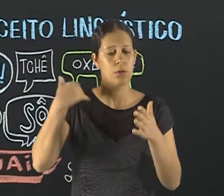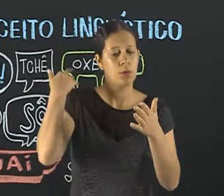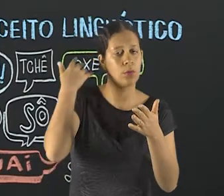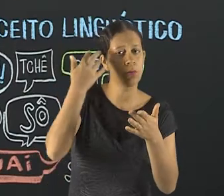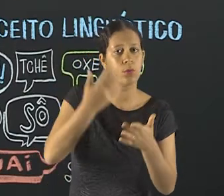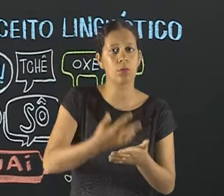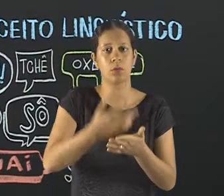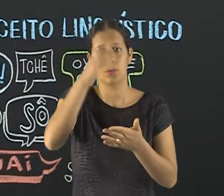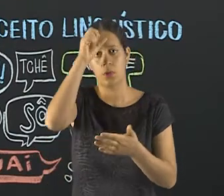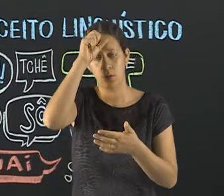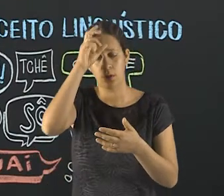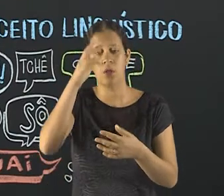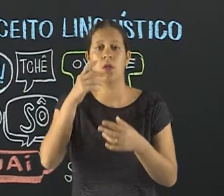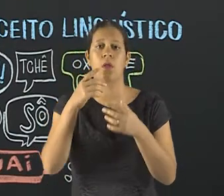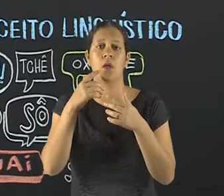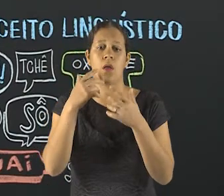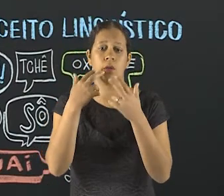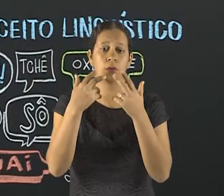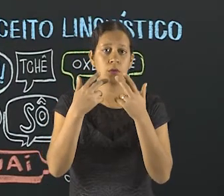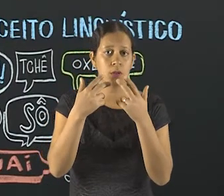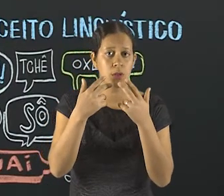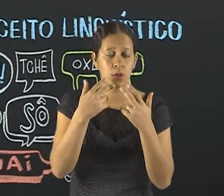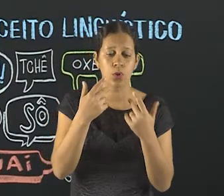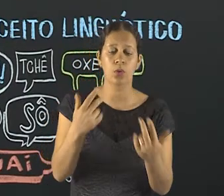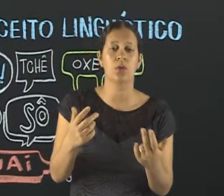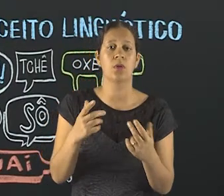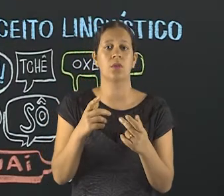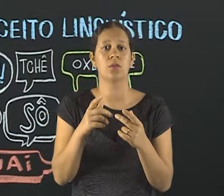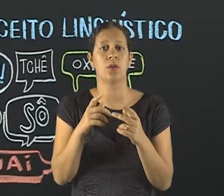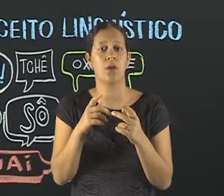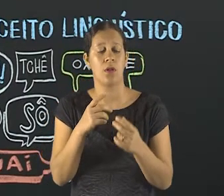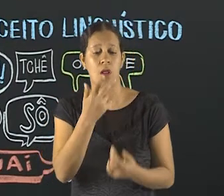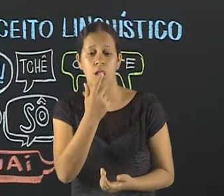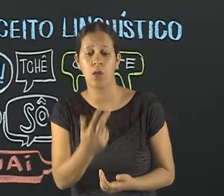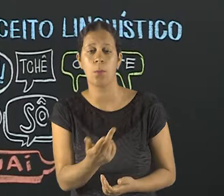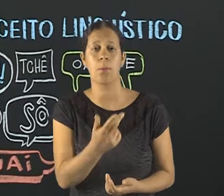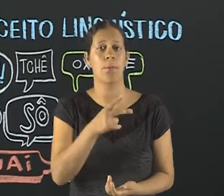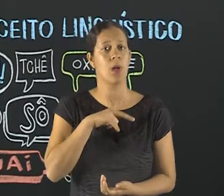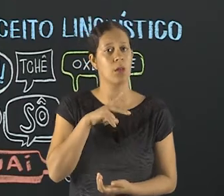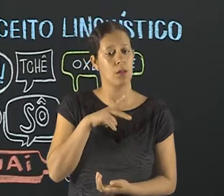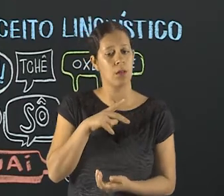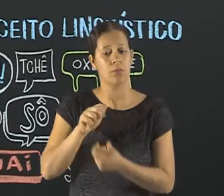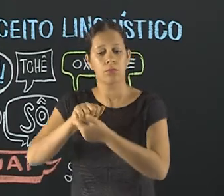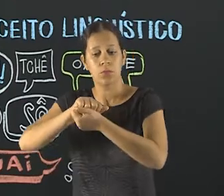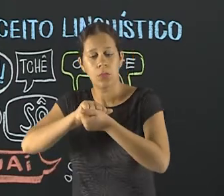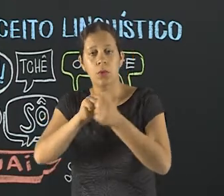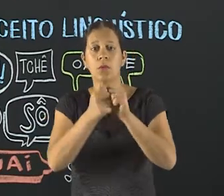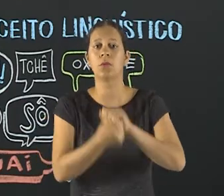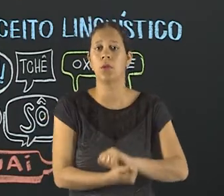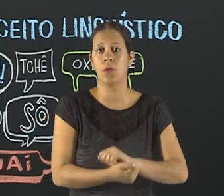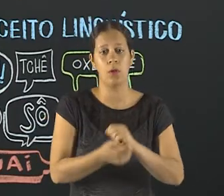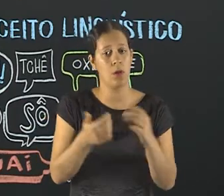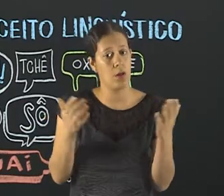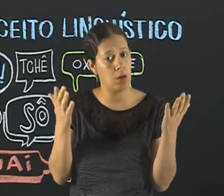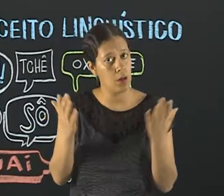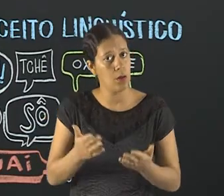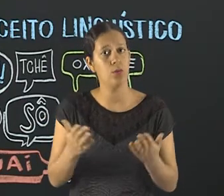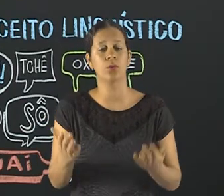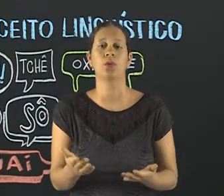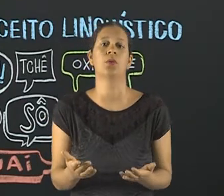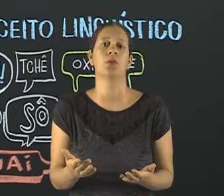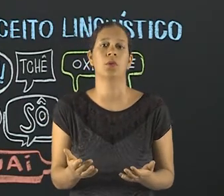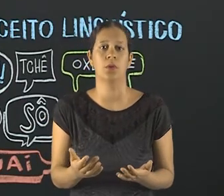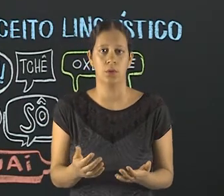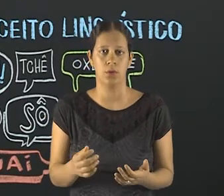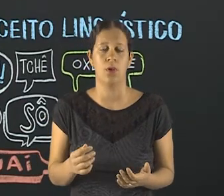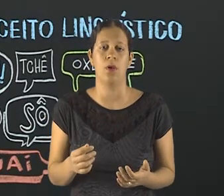ao longo do nosso aprendizado, que a língua vai sendo utilizada de forma particular e adaptável a uma situação. Então,